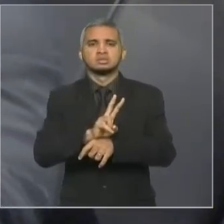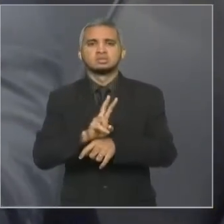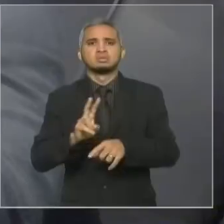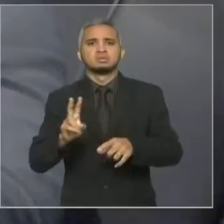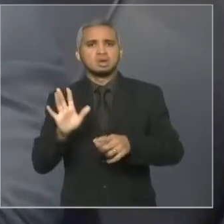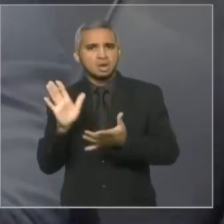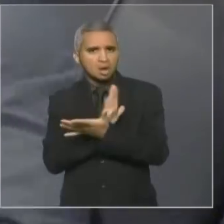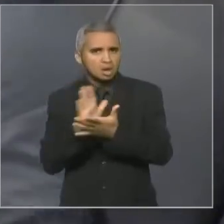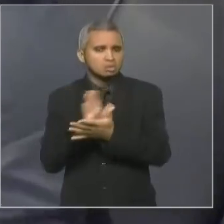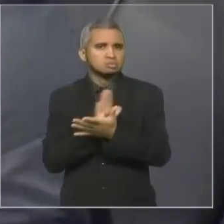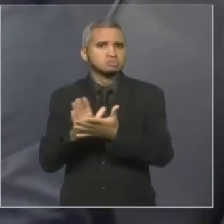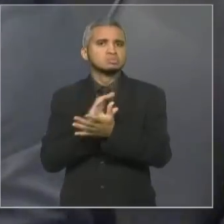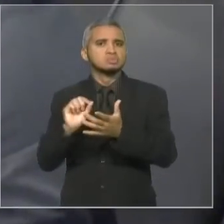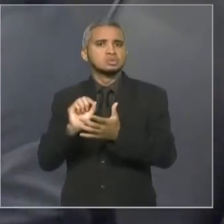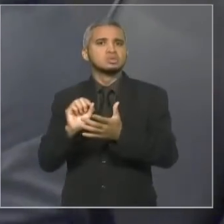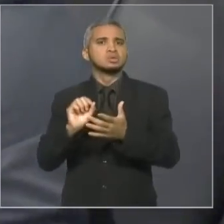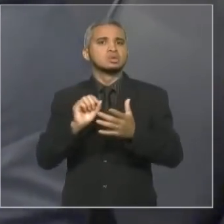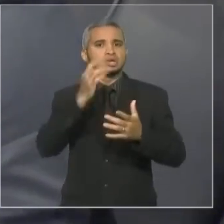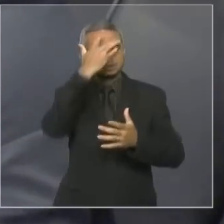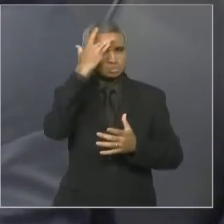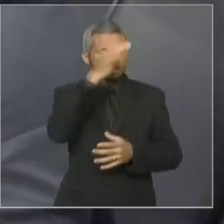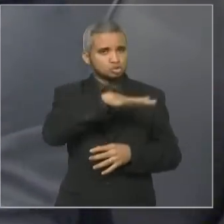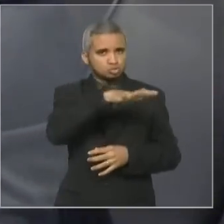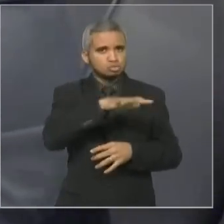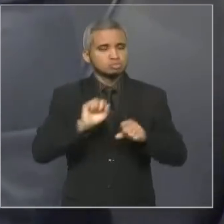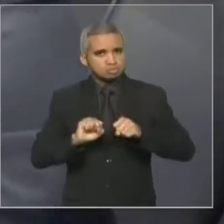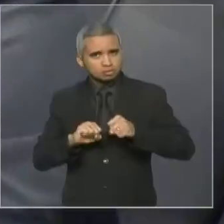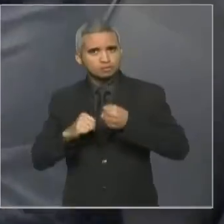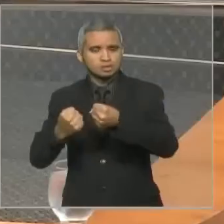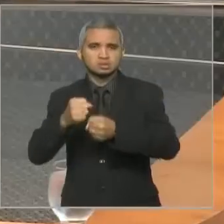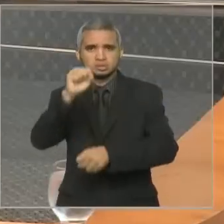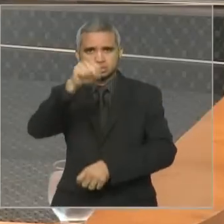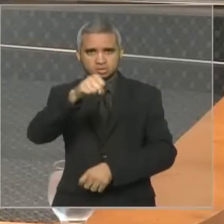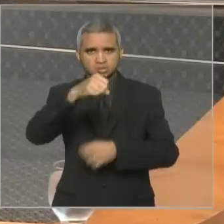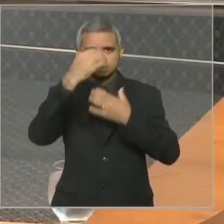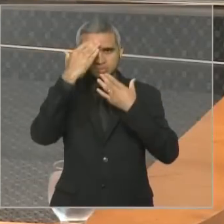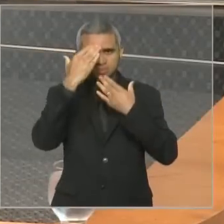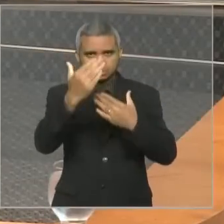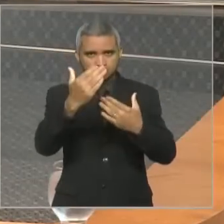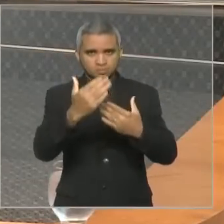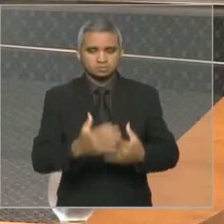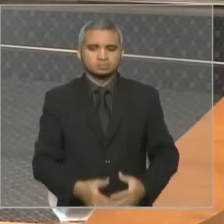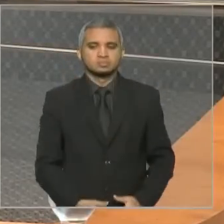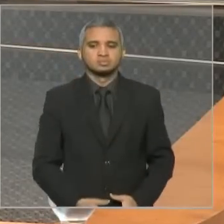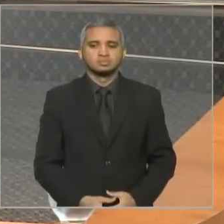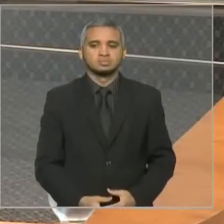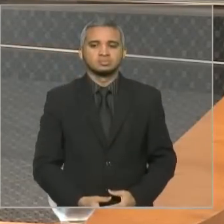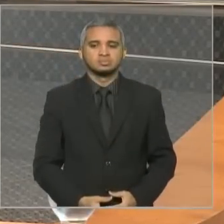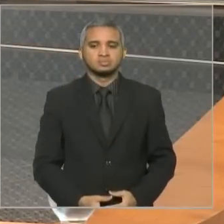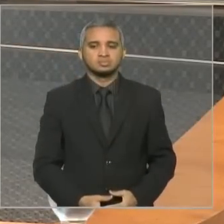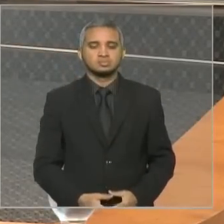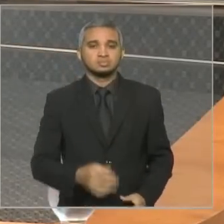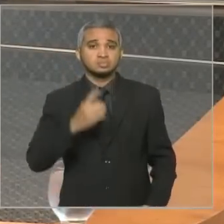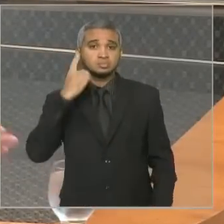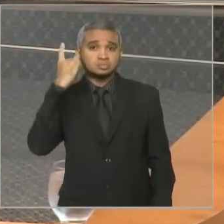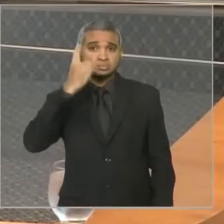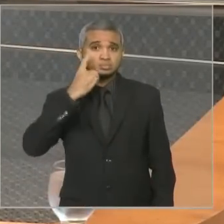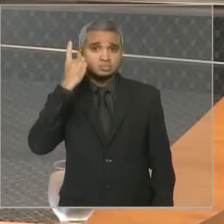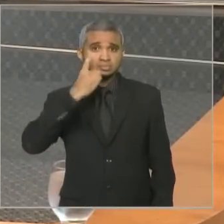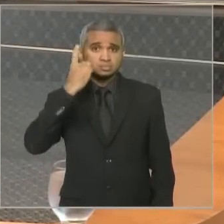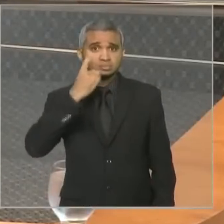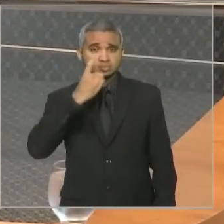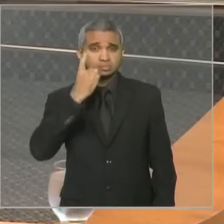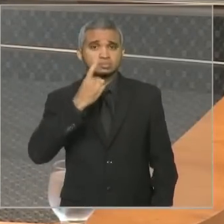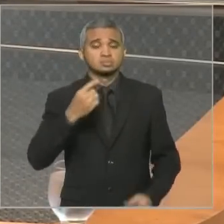beneficiados porque nós defendemos verdadeiramente o direito do consumidor. Obrigado. Deputado, incorpore ao discurso sem nenhum tipo de